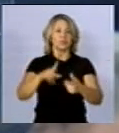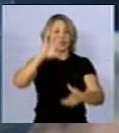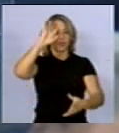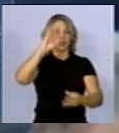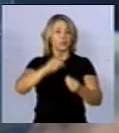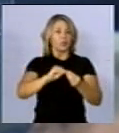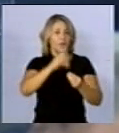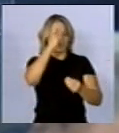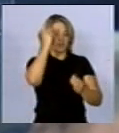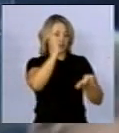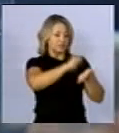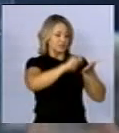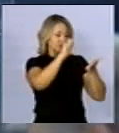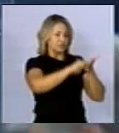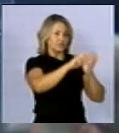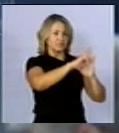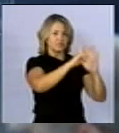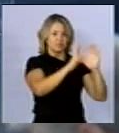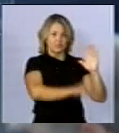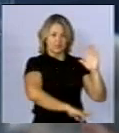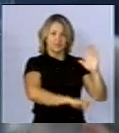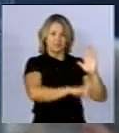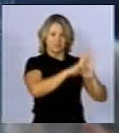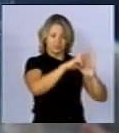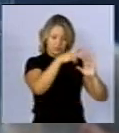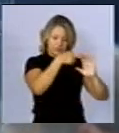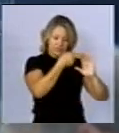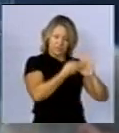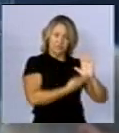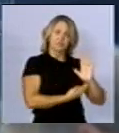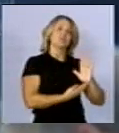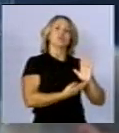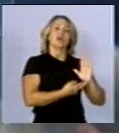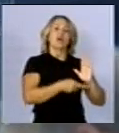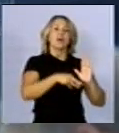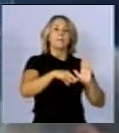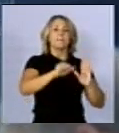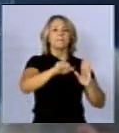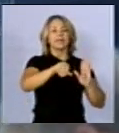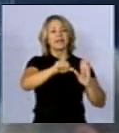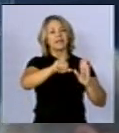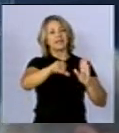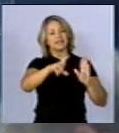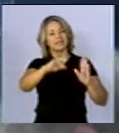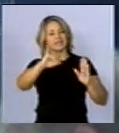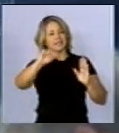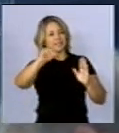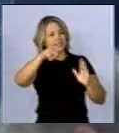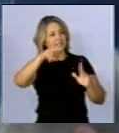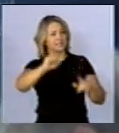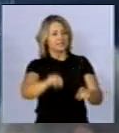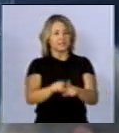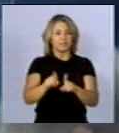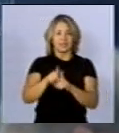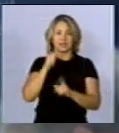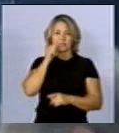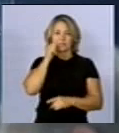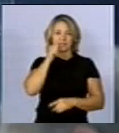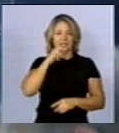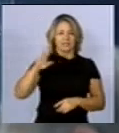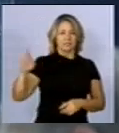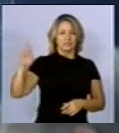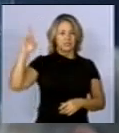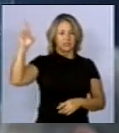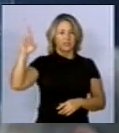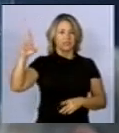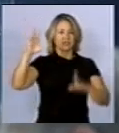é que a relatora que estabeleceu esse relatório, essa conclusão, a doutora Miriana Mozart, era justamente a chefe do Departamento de Física e Biologia do órgão federal regulador